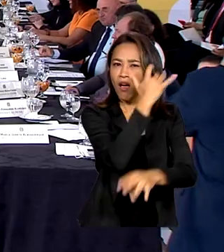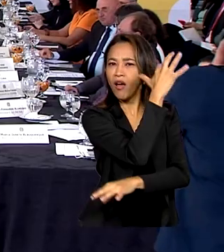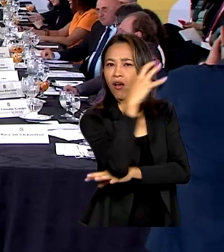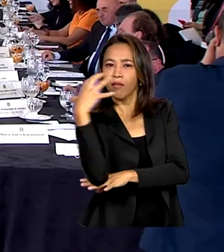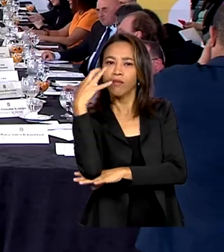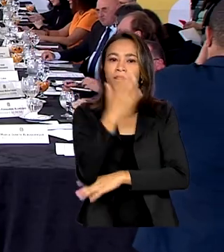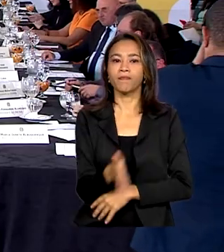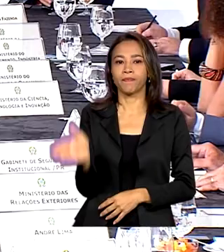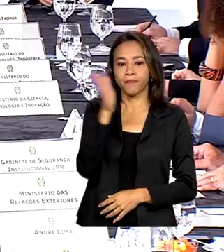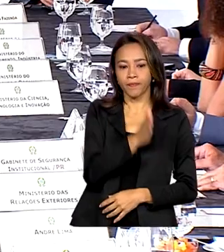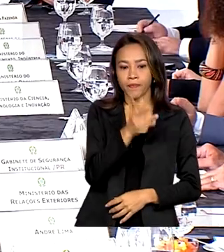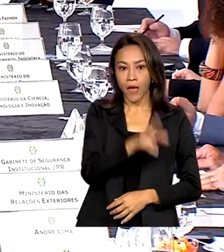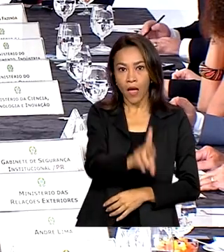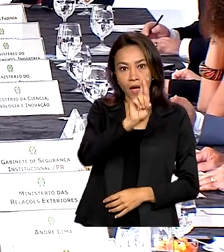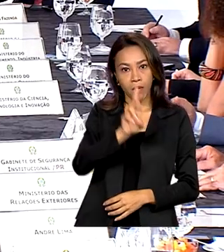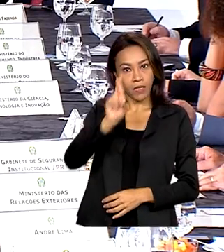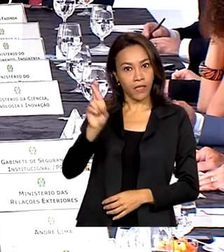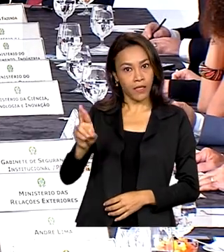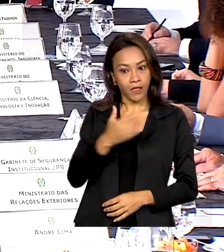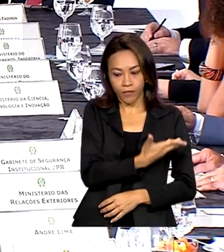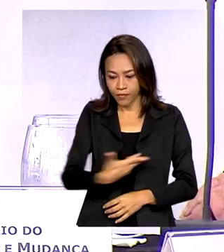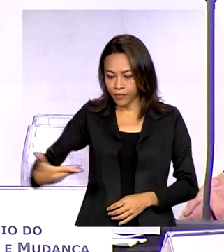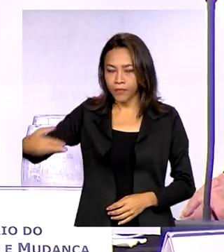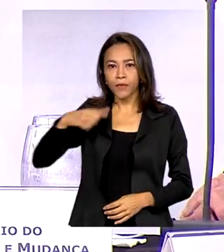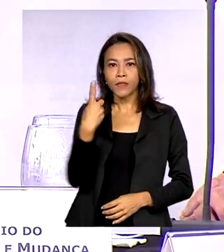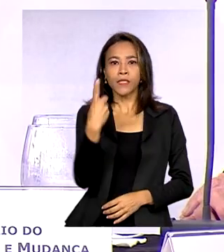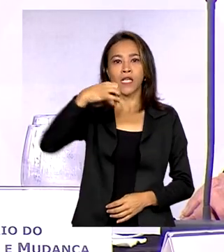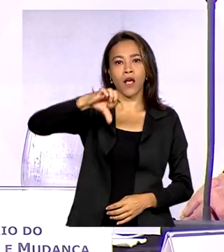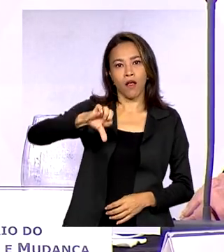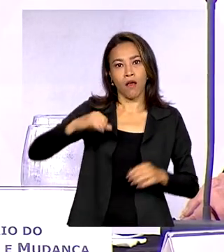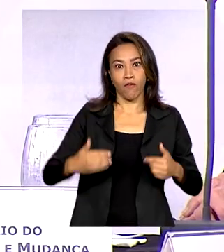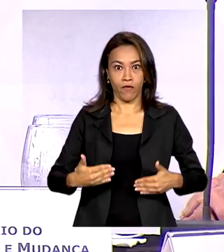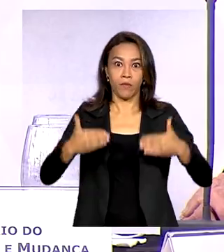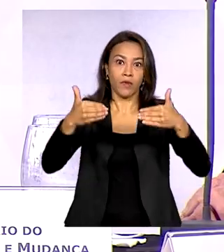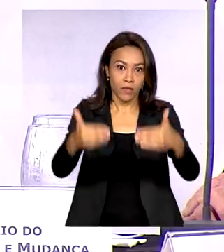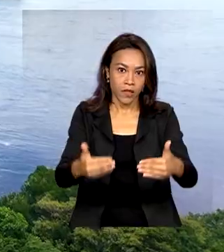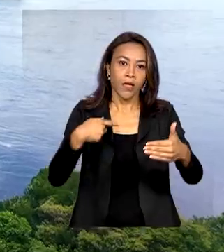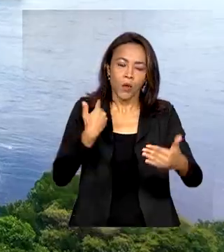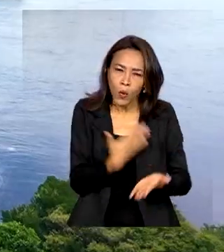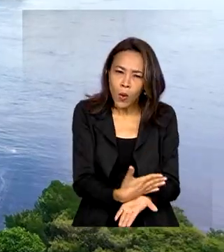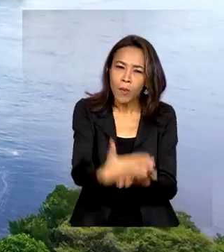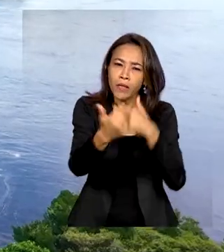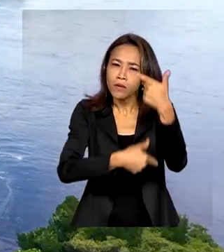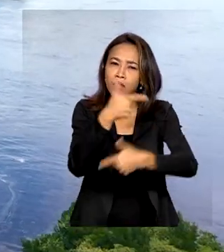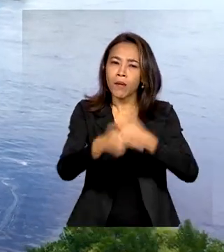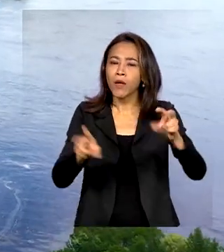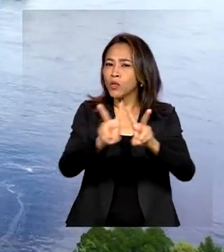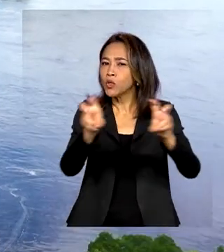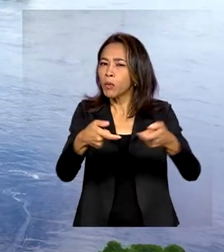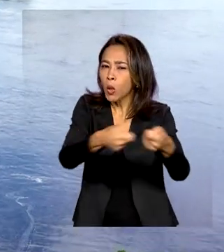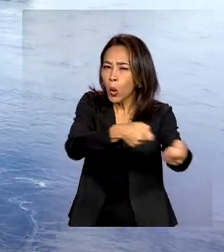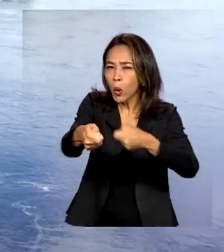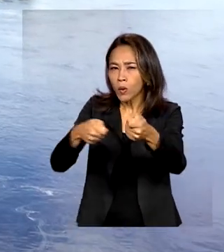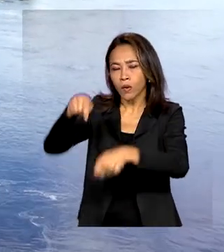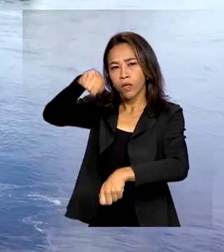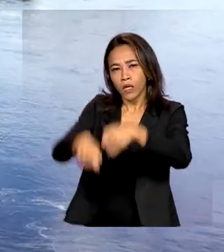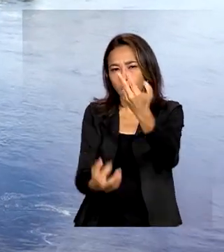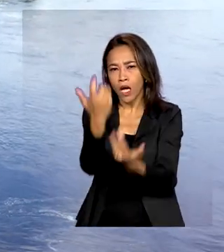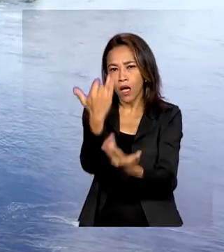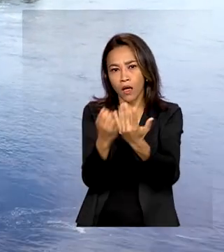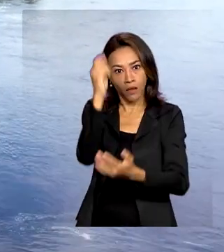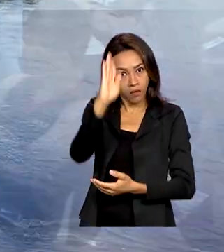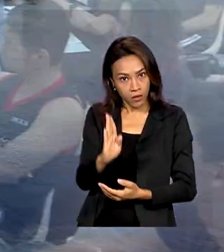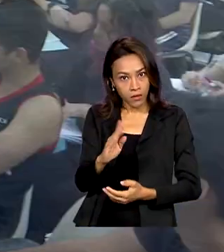Representantes de 19 ministérios dão início aos trabalhos da Comissão Permanente de Controle do Desmatamento e Queimadas no Brasil.